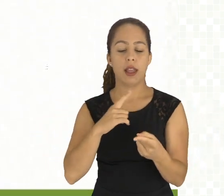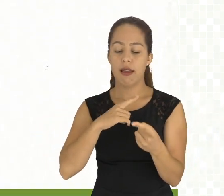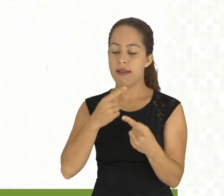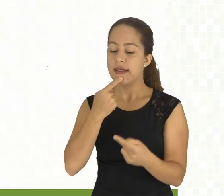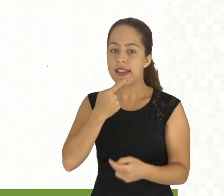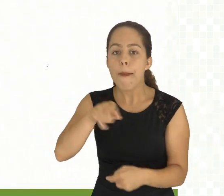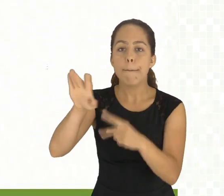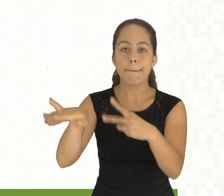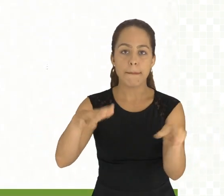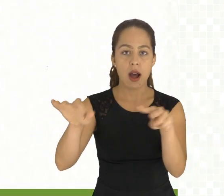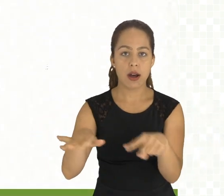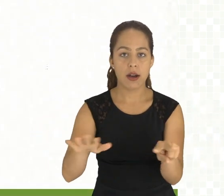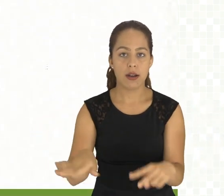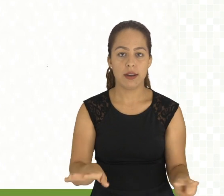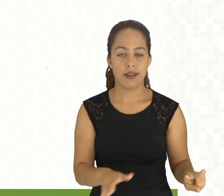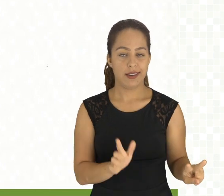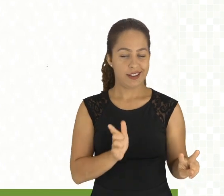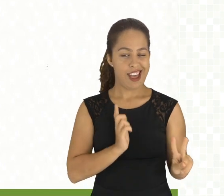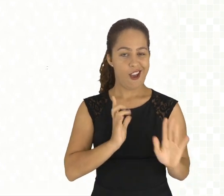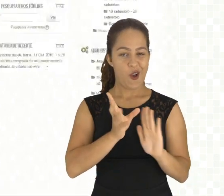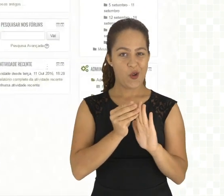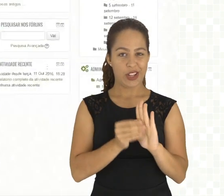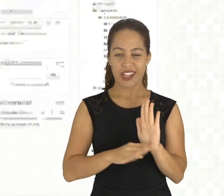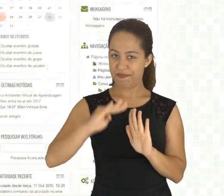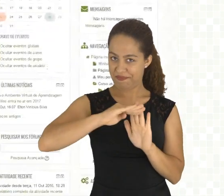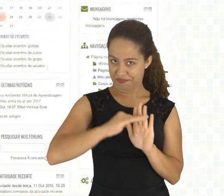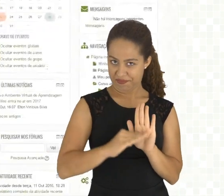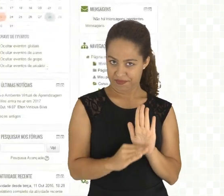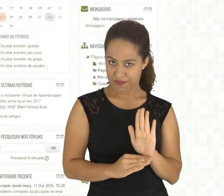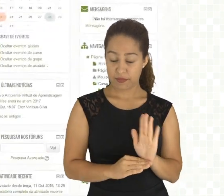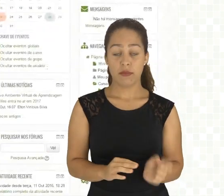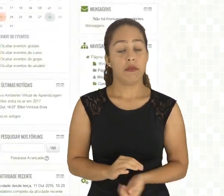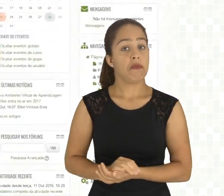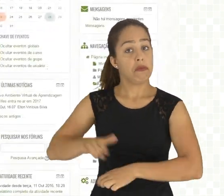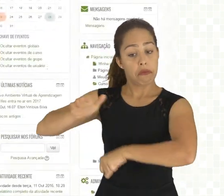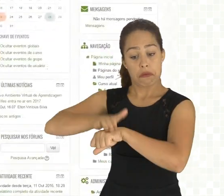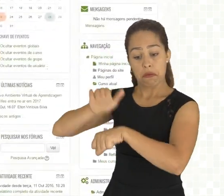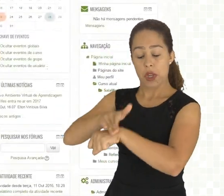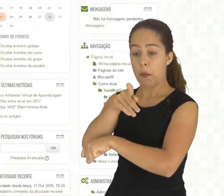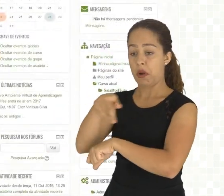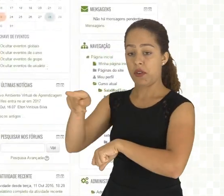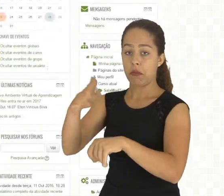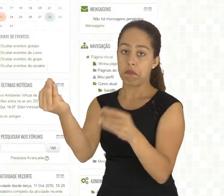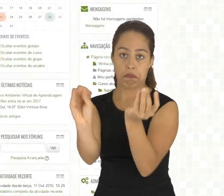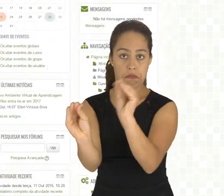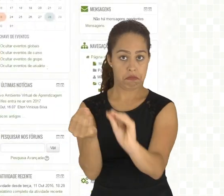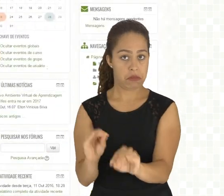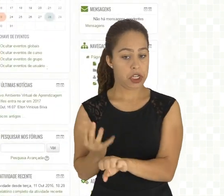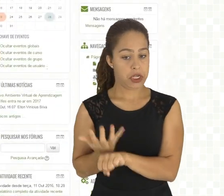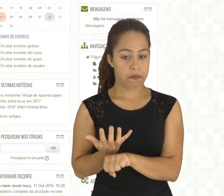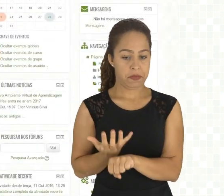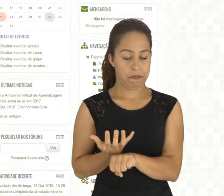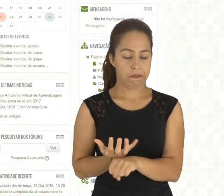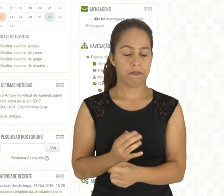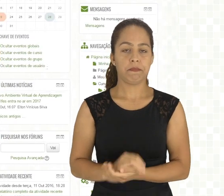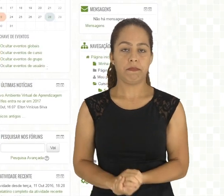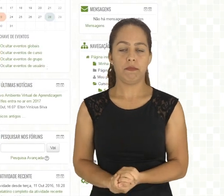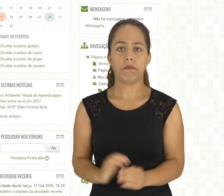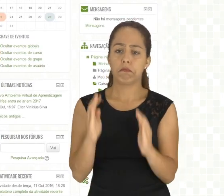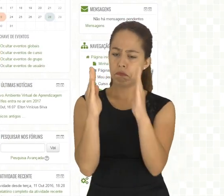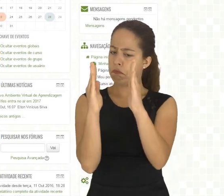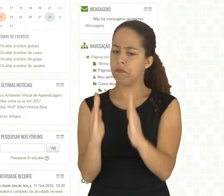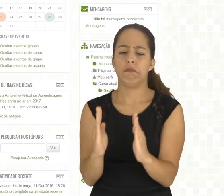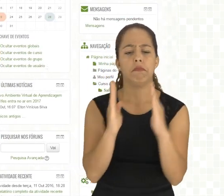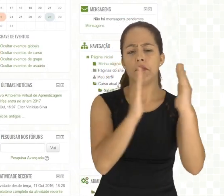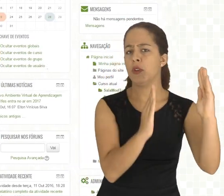conteúdos. E ao final tem a biblioteca virtual ou qualquer outro material que o professor queira colocar na disciplina. As outras